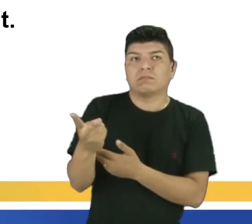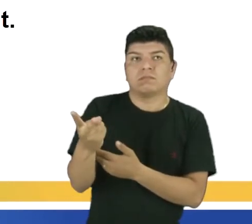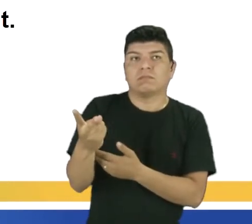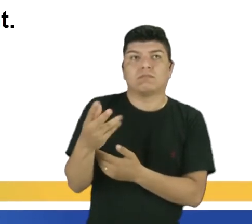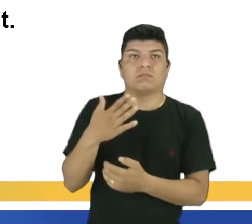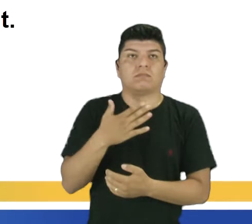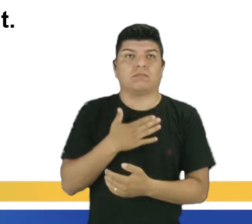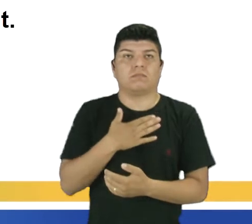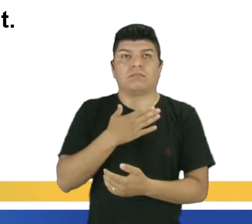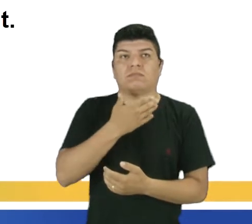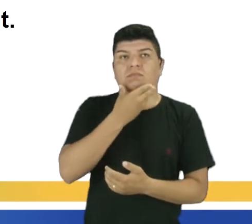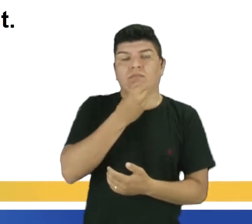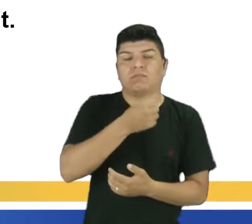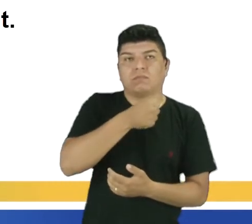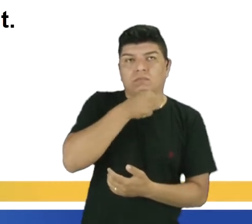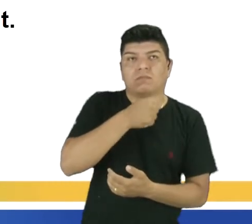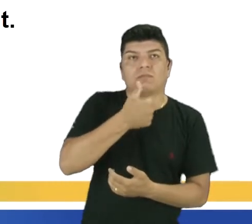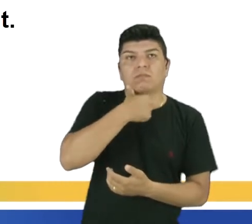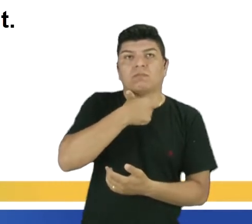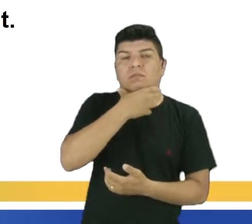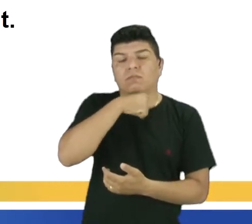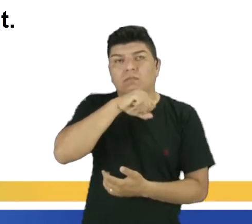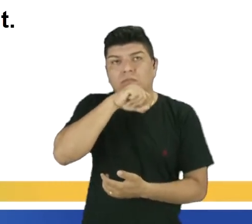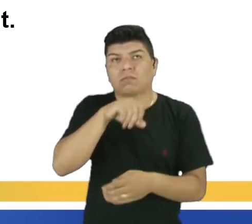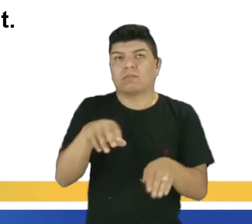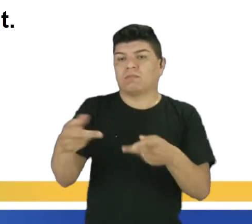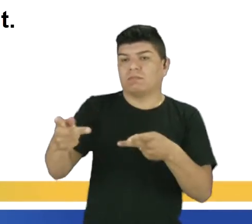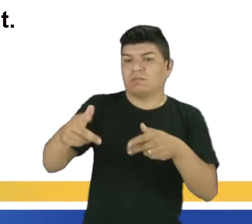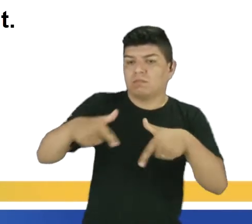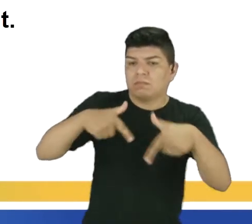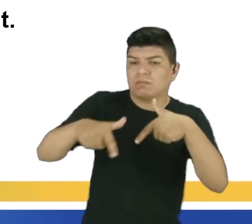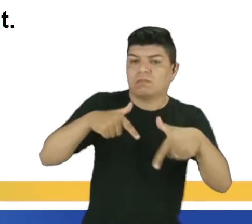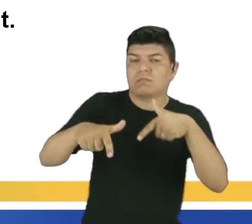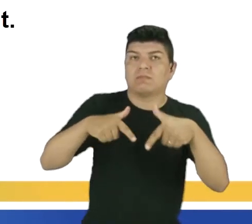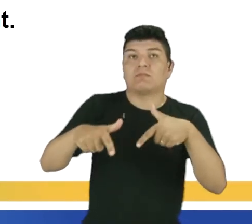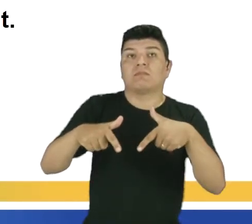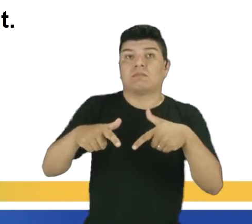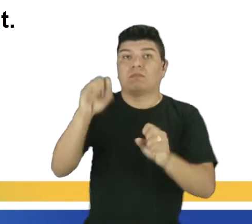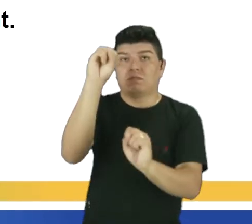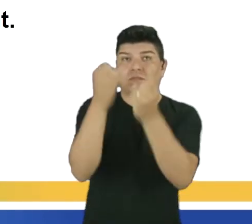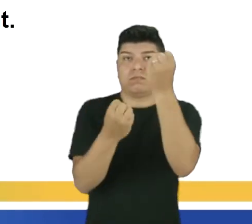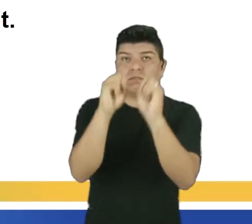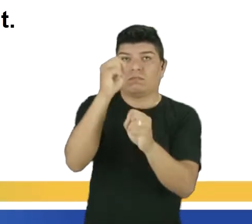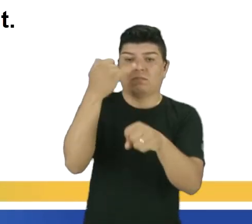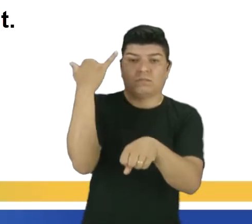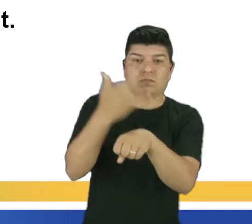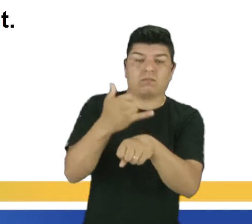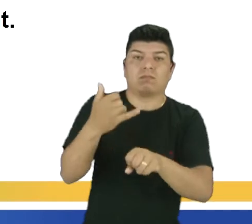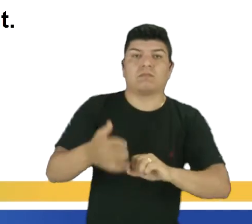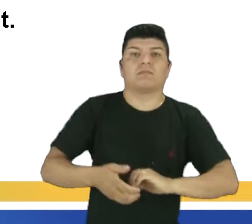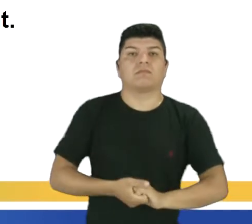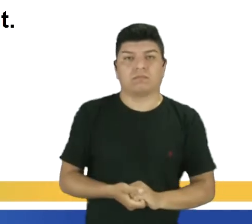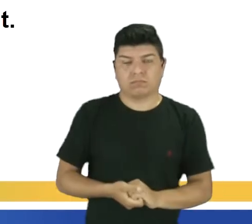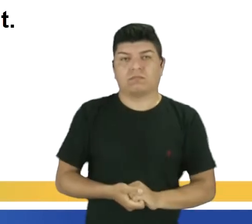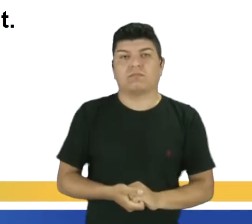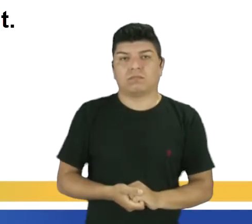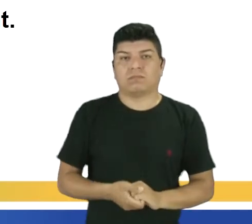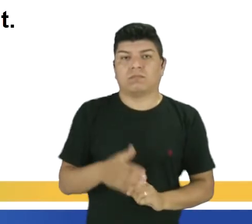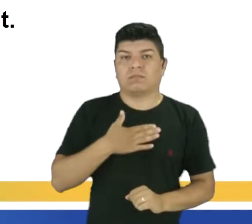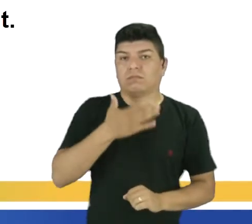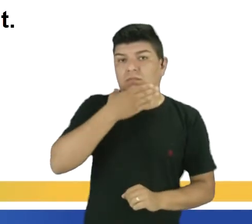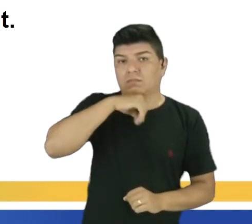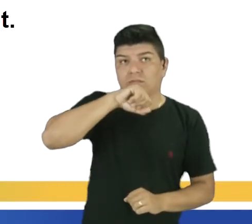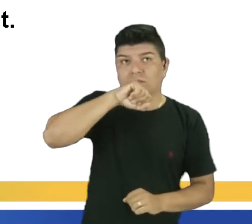trabalham na fábrica de aço. Então, né, tá uma informação que complementa uma com a outra. Meu pai